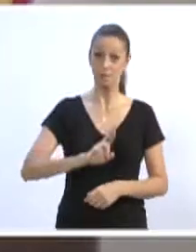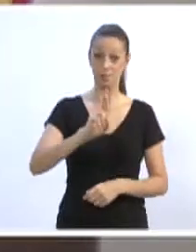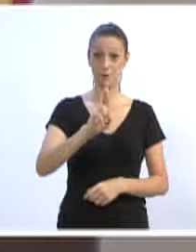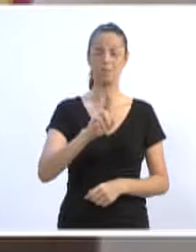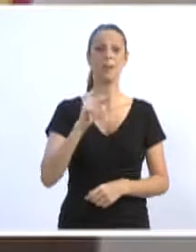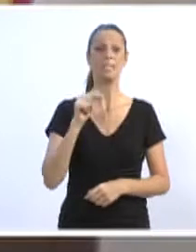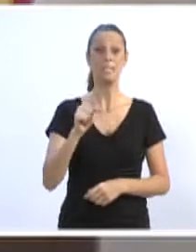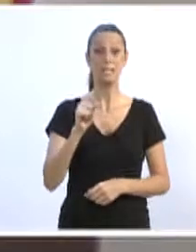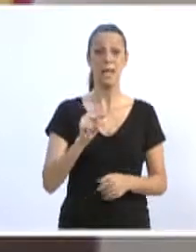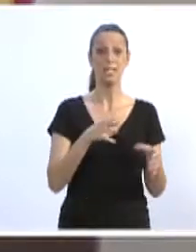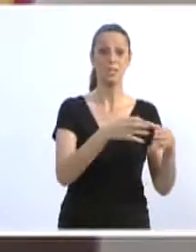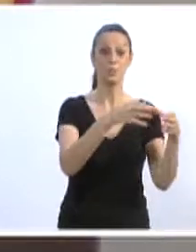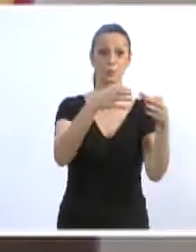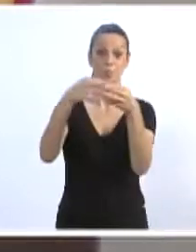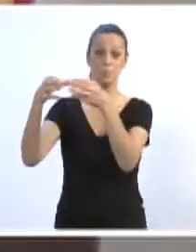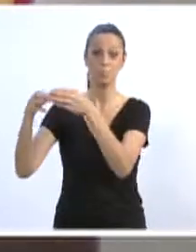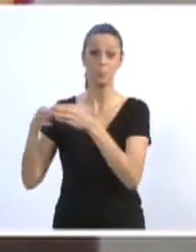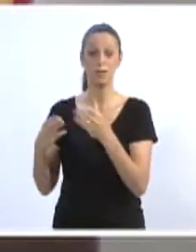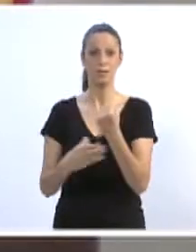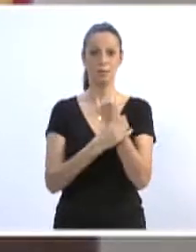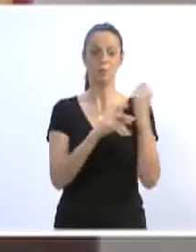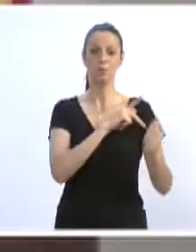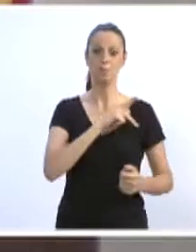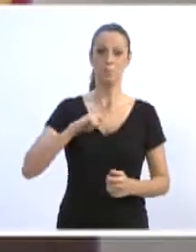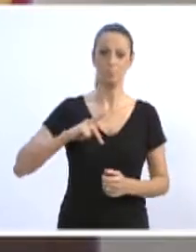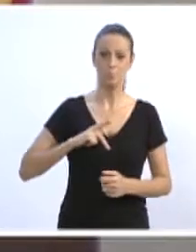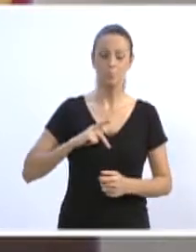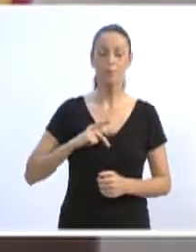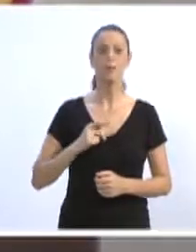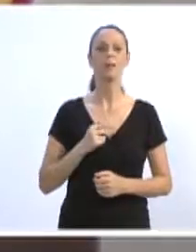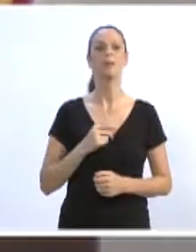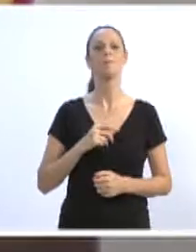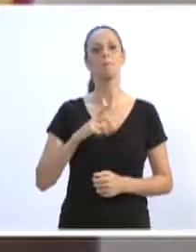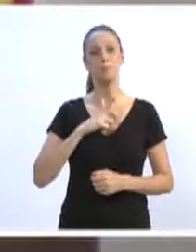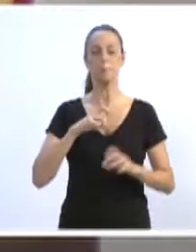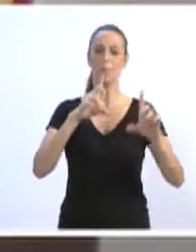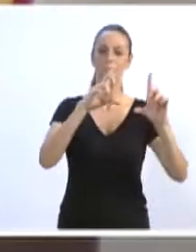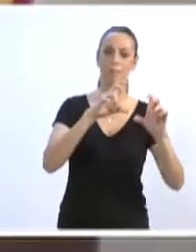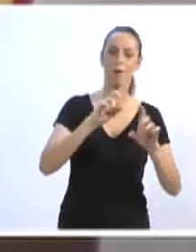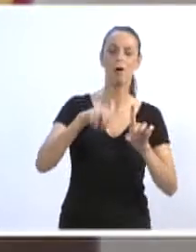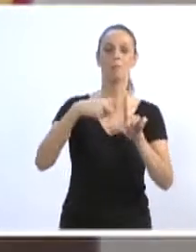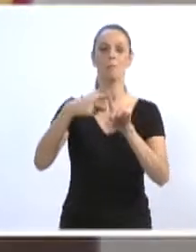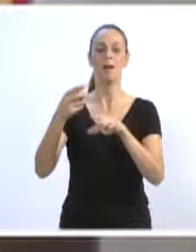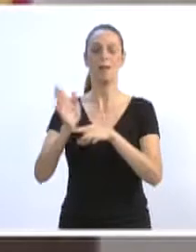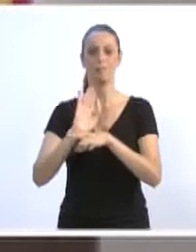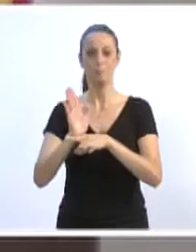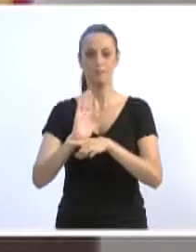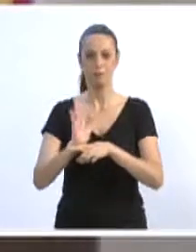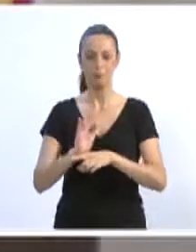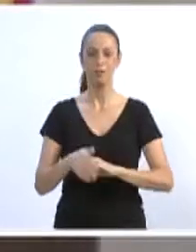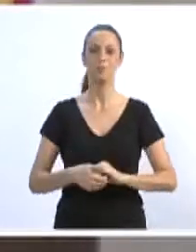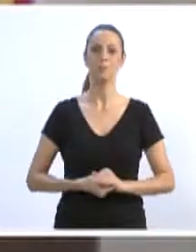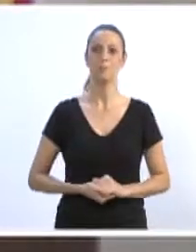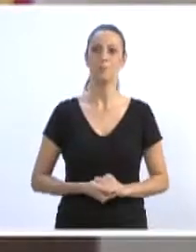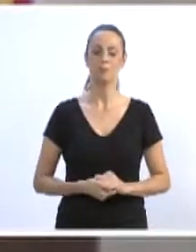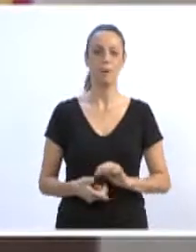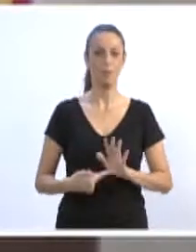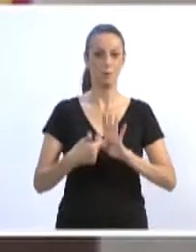sete consegues da nossa cidade, com imagens da TVL e também com fotos. Gostaria que a nossa retaguarda nos